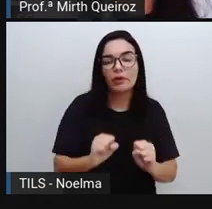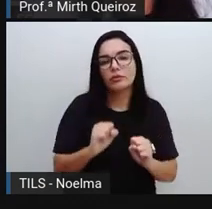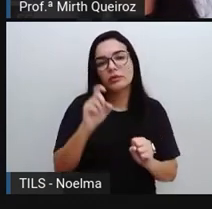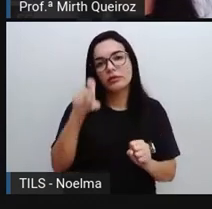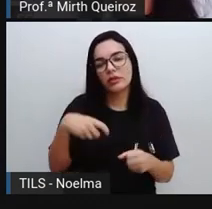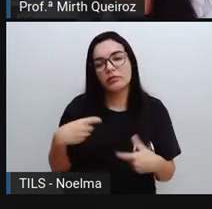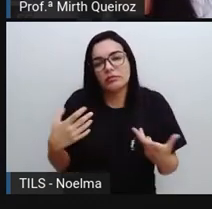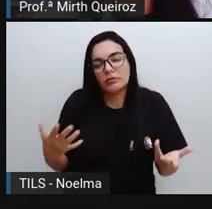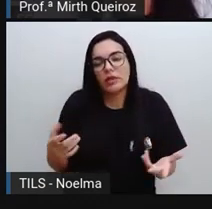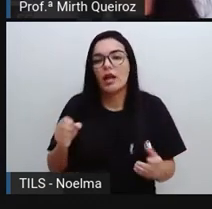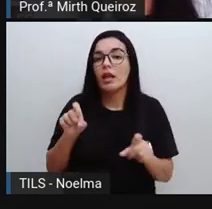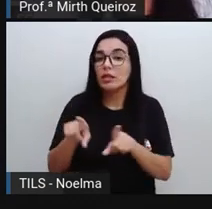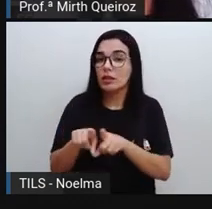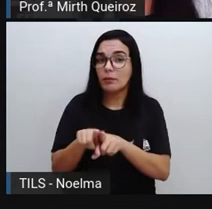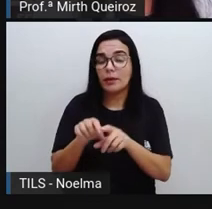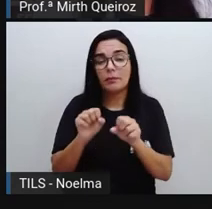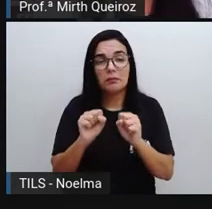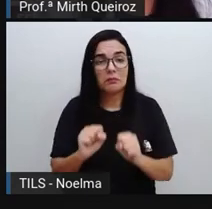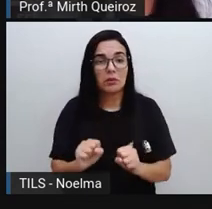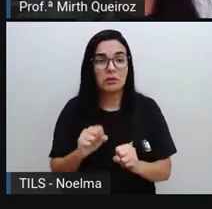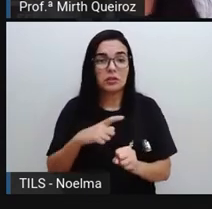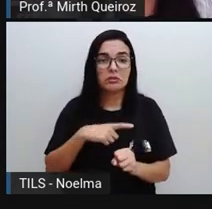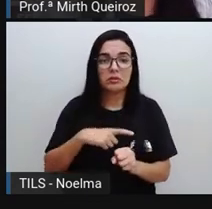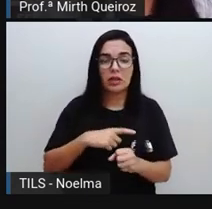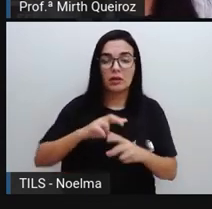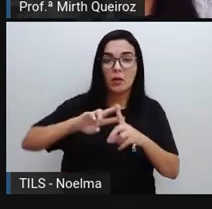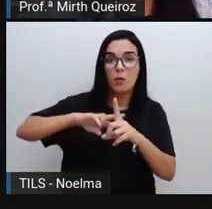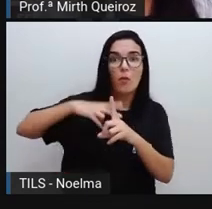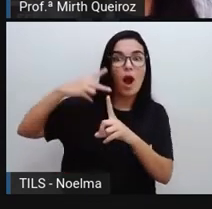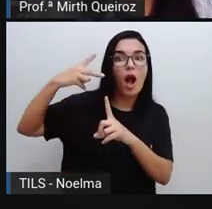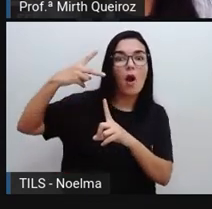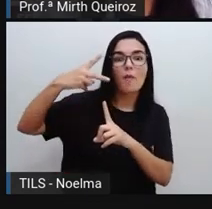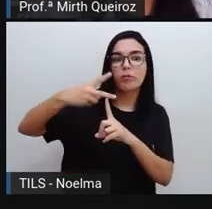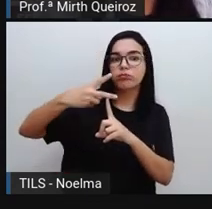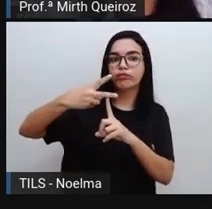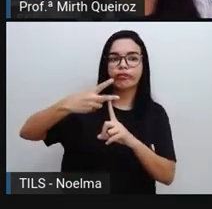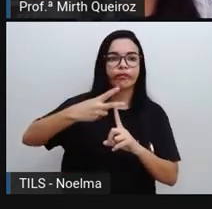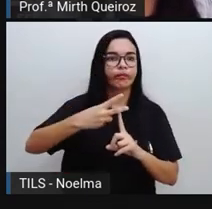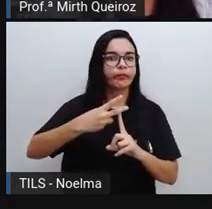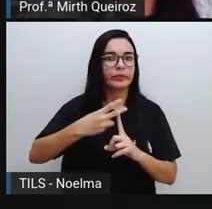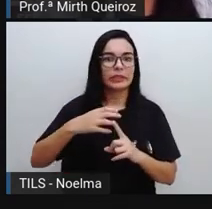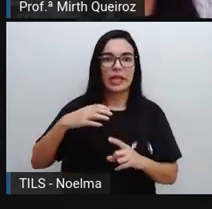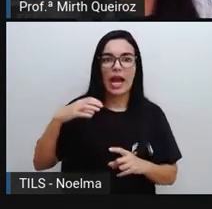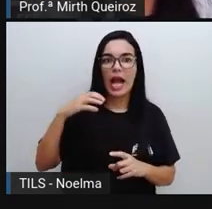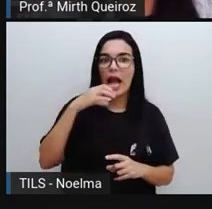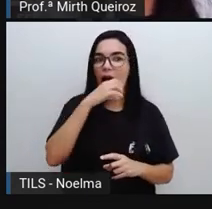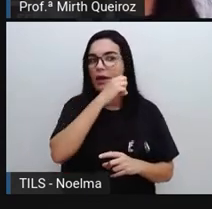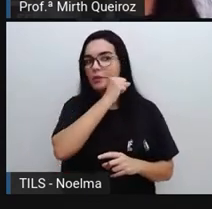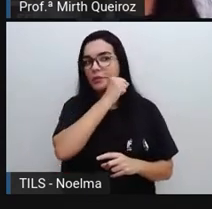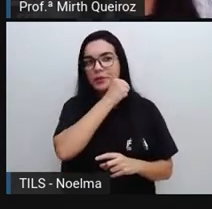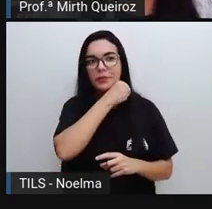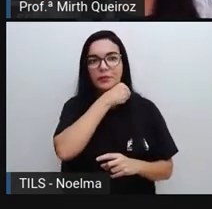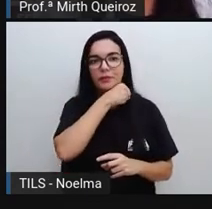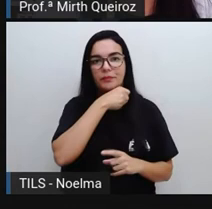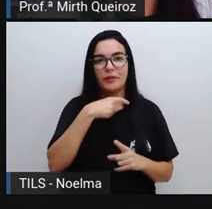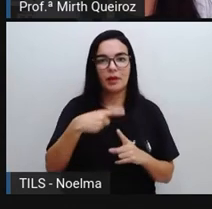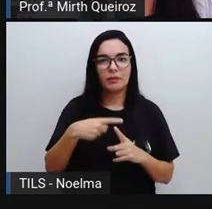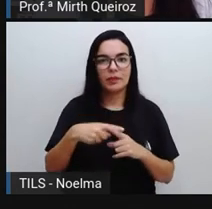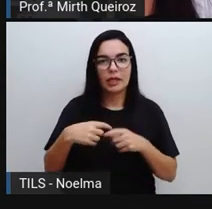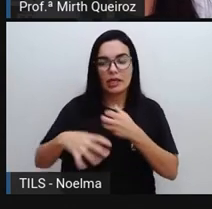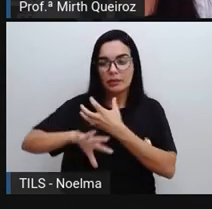também que a gente viu aí que houve o aumento de forma bem grande aí em relação aos